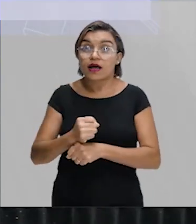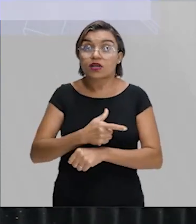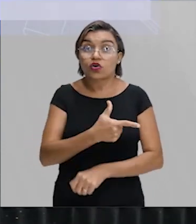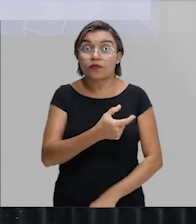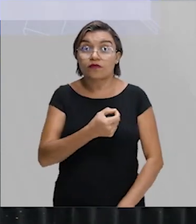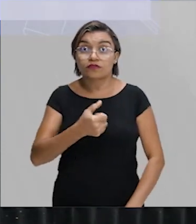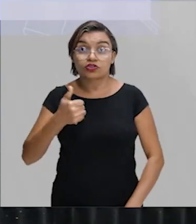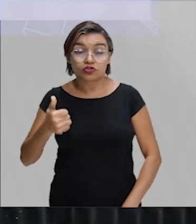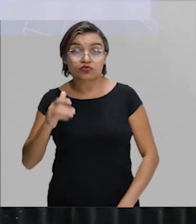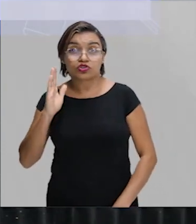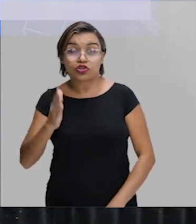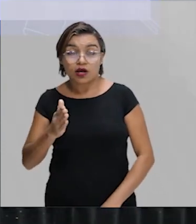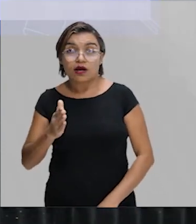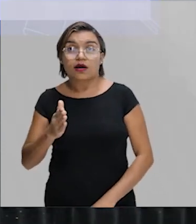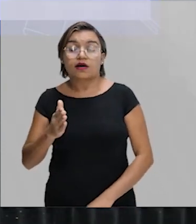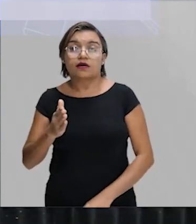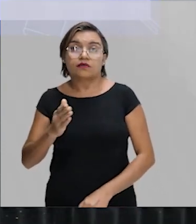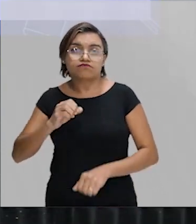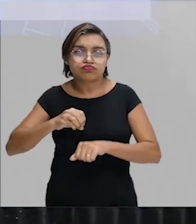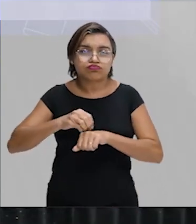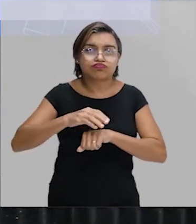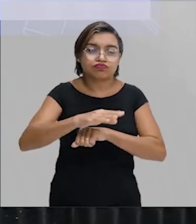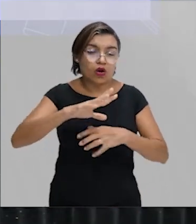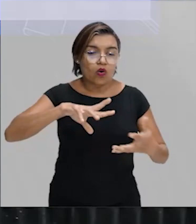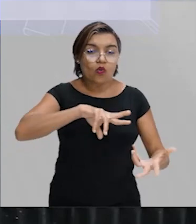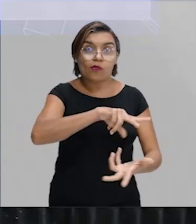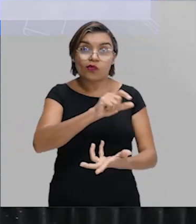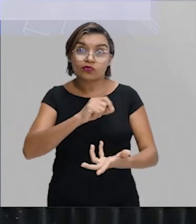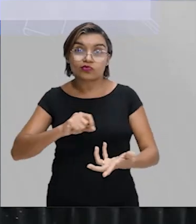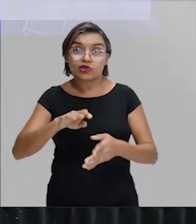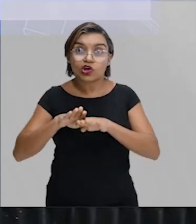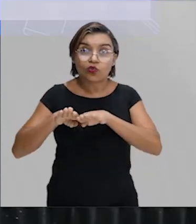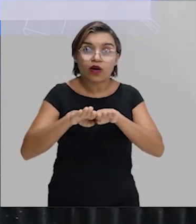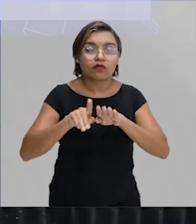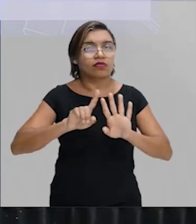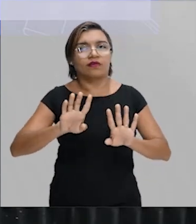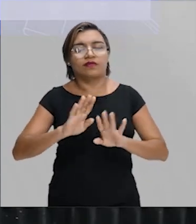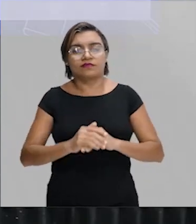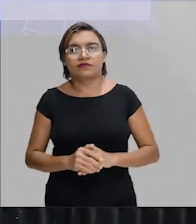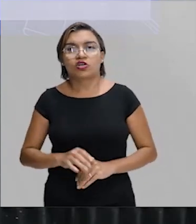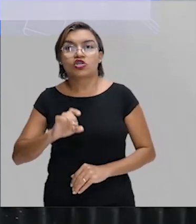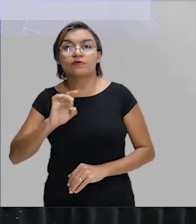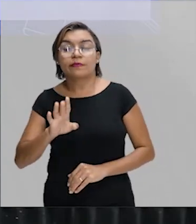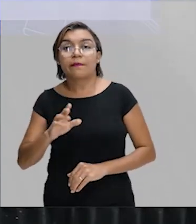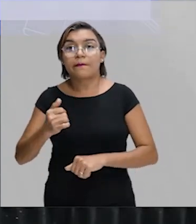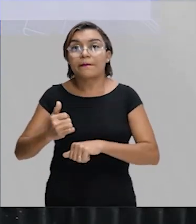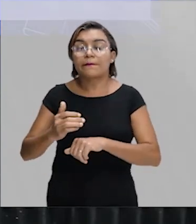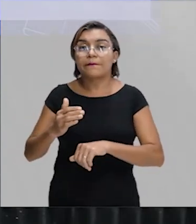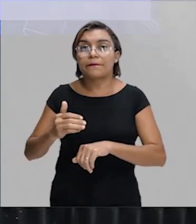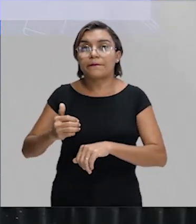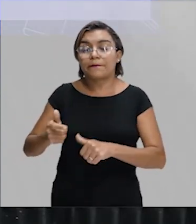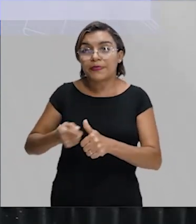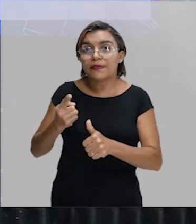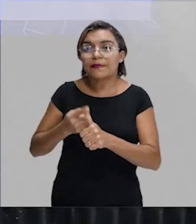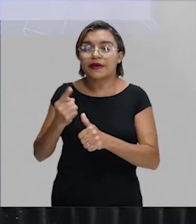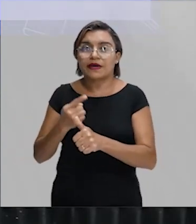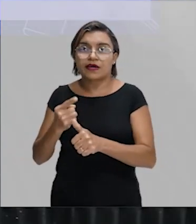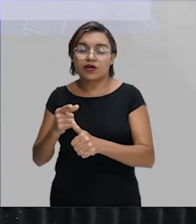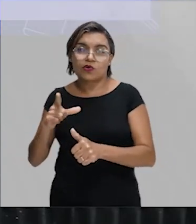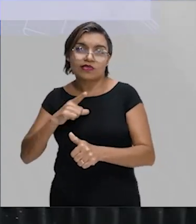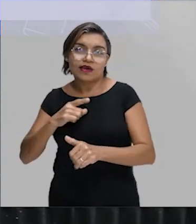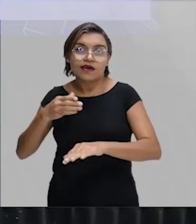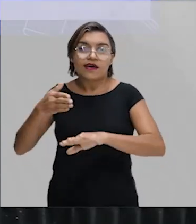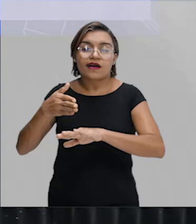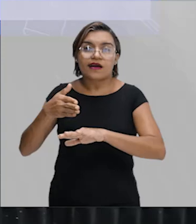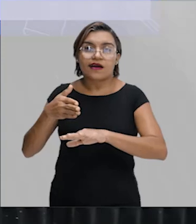igualmente, está sendo distribuída igualmente no mundo? Ora, nós sabemos que não. Quem está tendo acesso primeiro às vacinas da Covid? Aquelas pessoas, aquelas